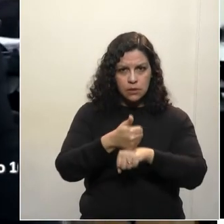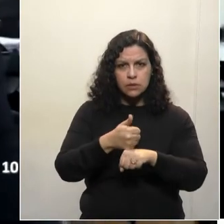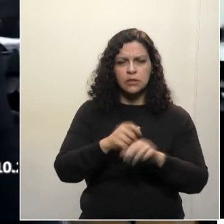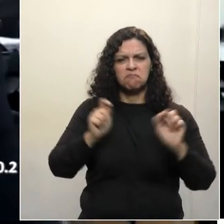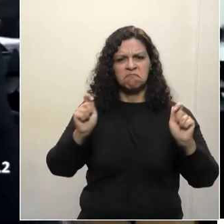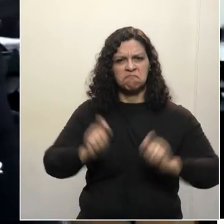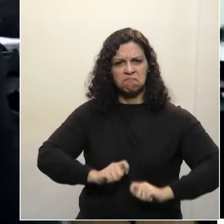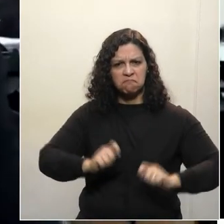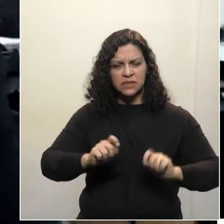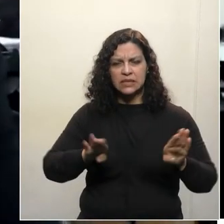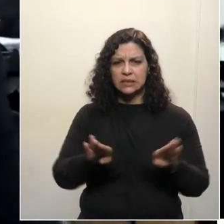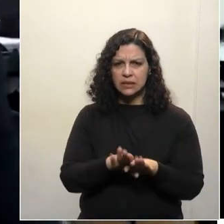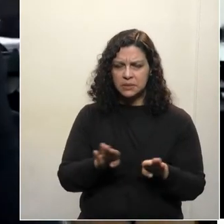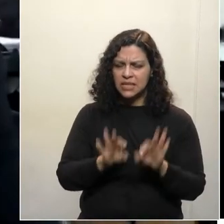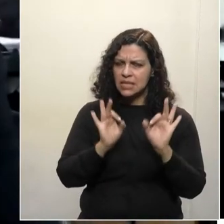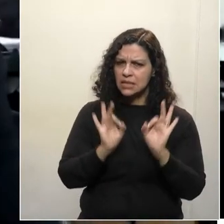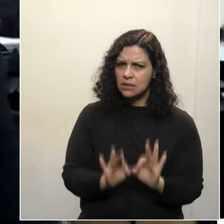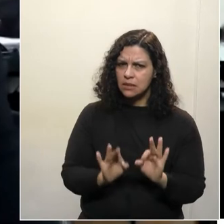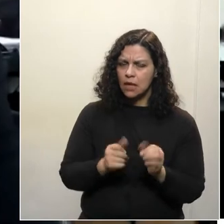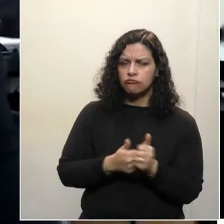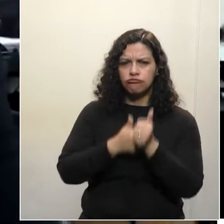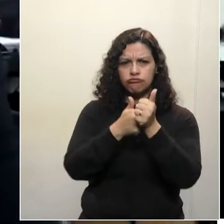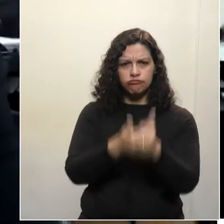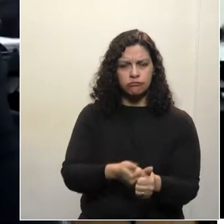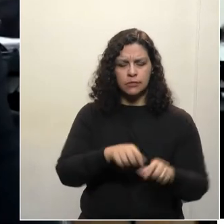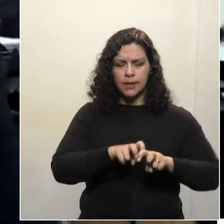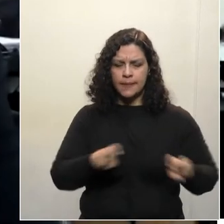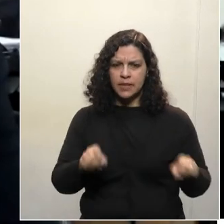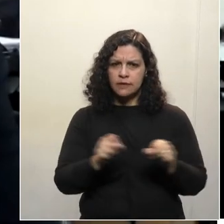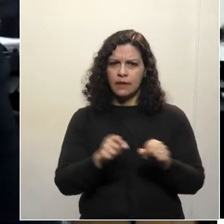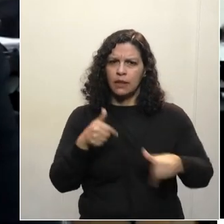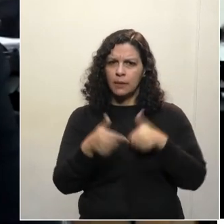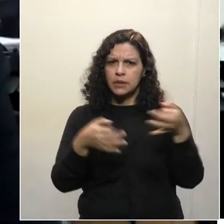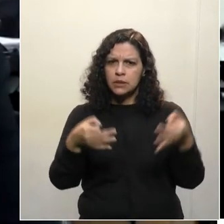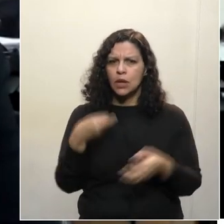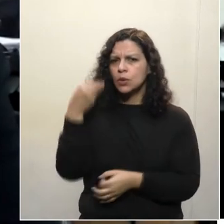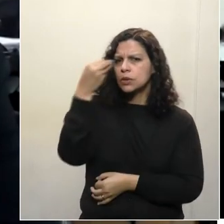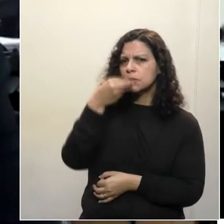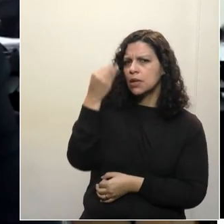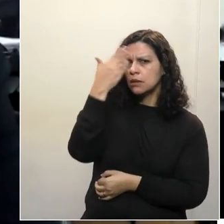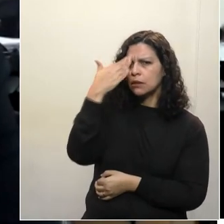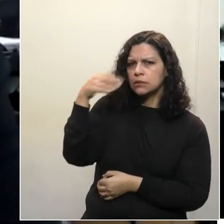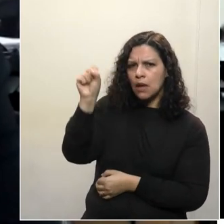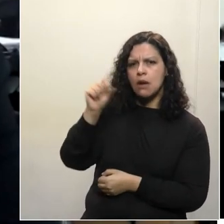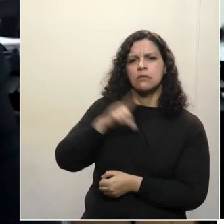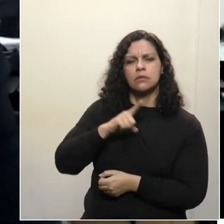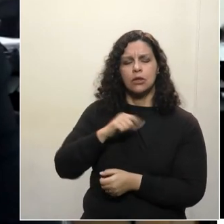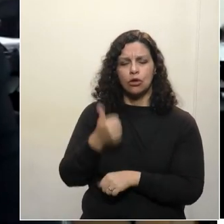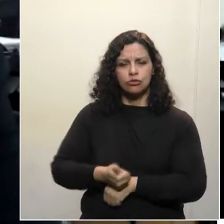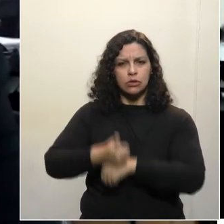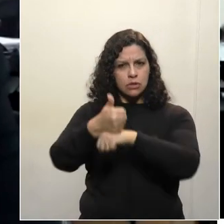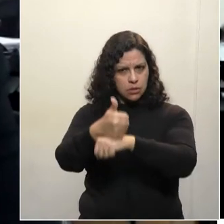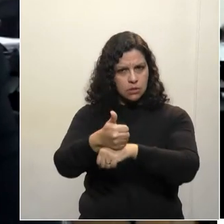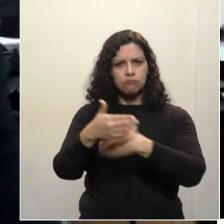competente condução que a mesa faz, com a experiência do traiano, nosso querido presidente,